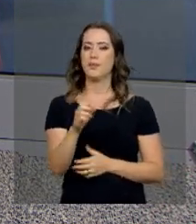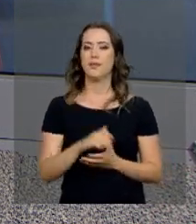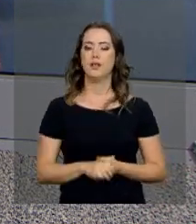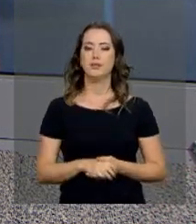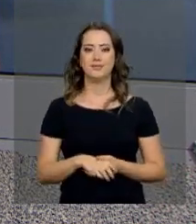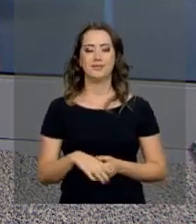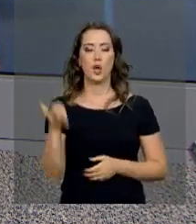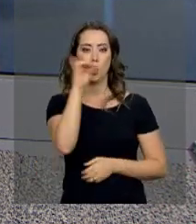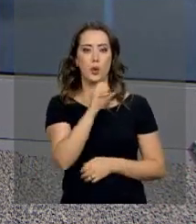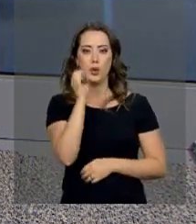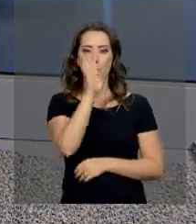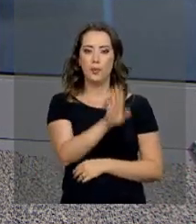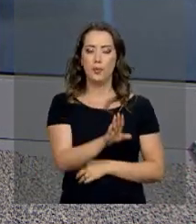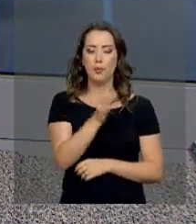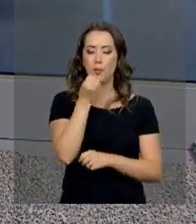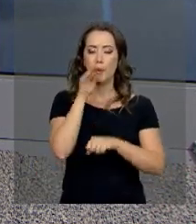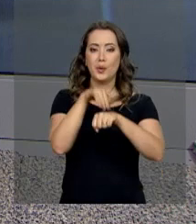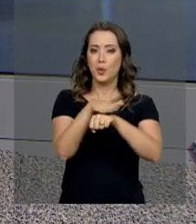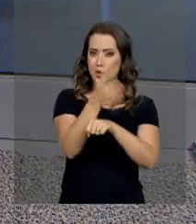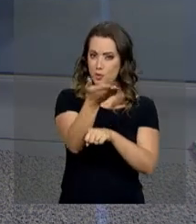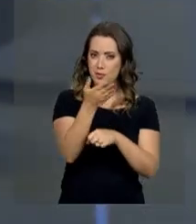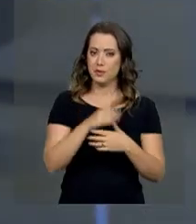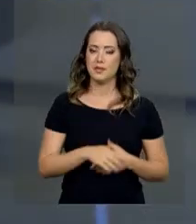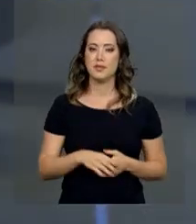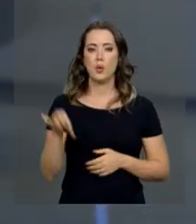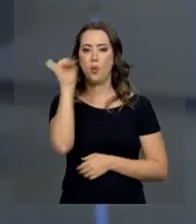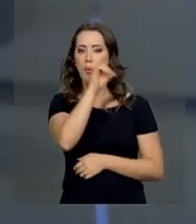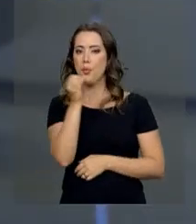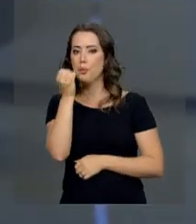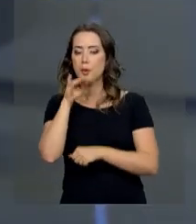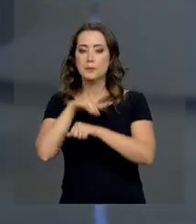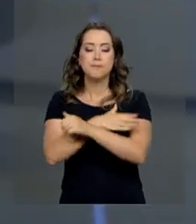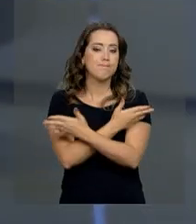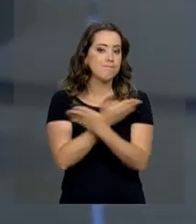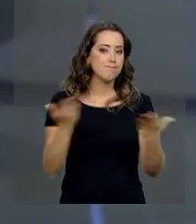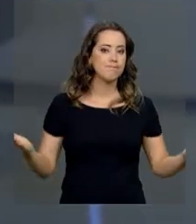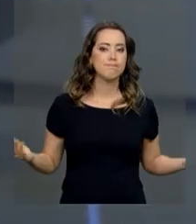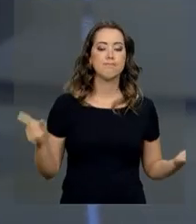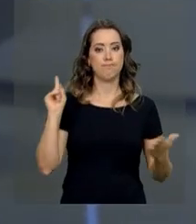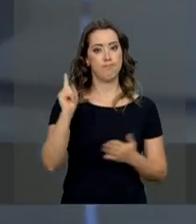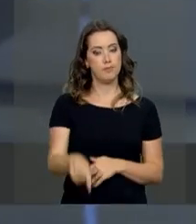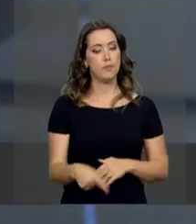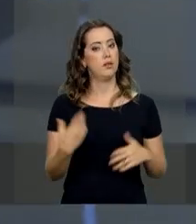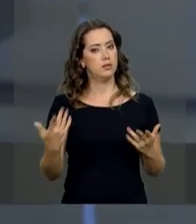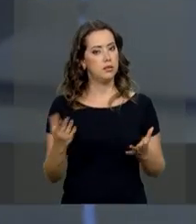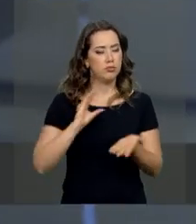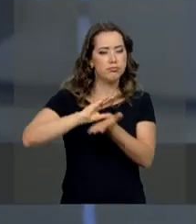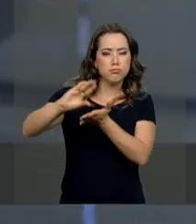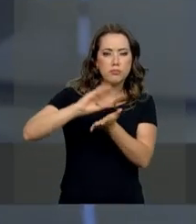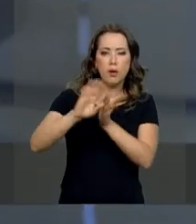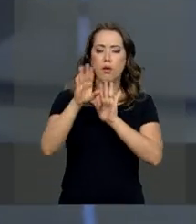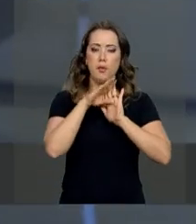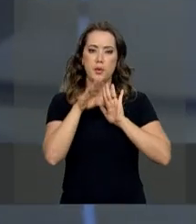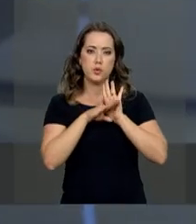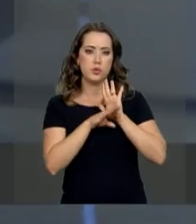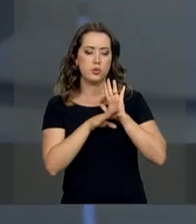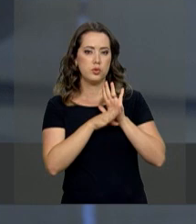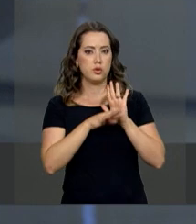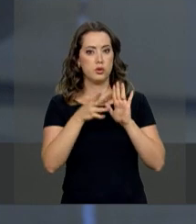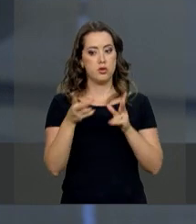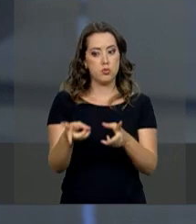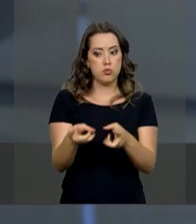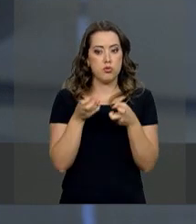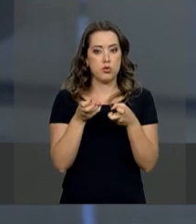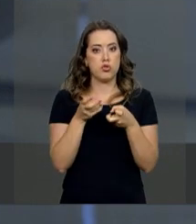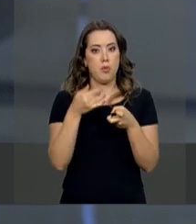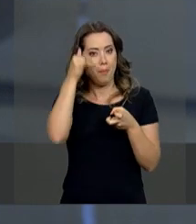Boa noite para você. Olá, Roberto. Boa noite para você. Boa noite a todos. É isso mesmo. O investimento é para projetos de prevenção, detecção